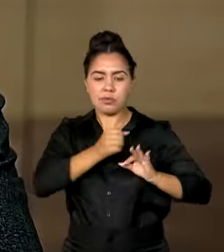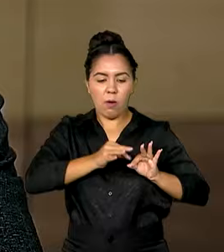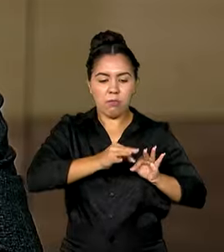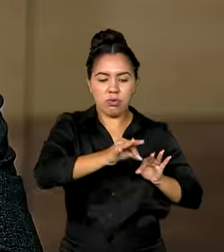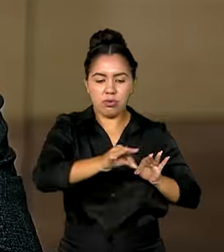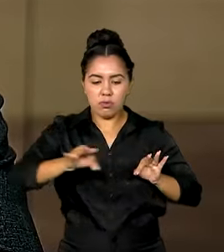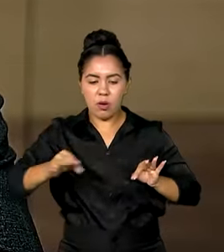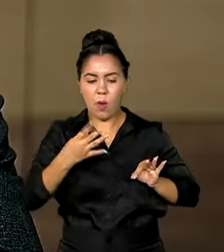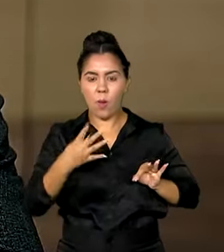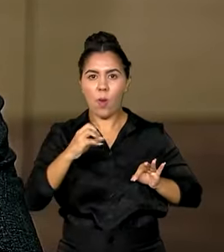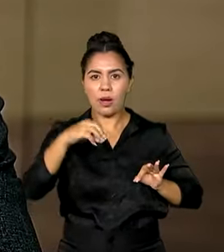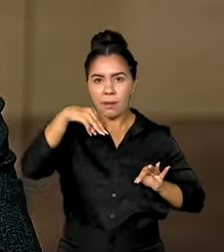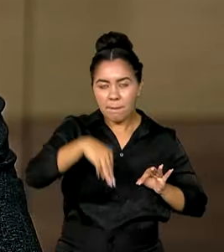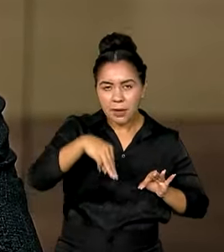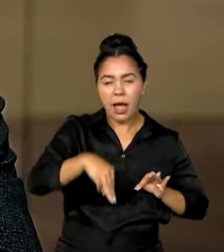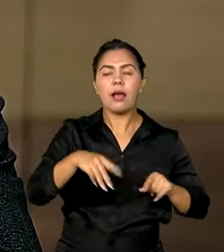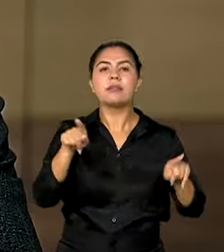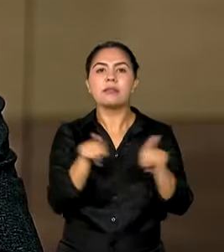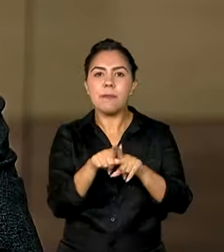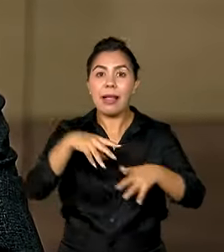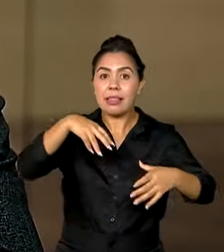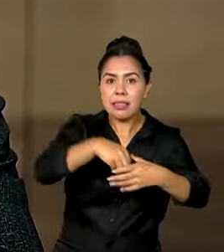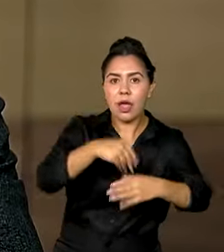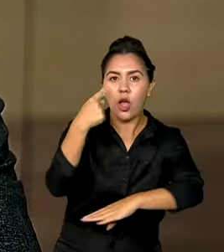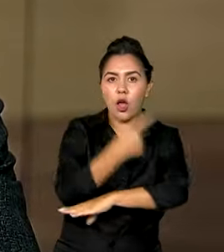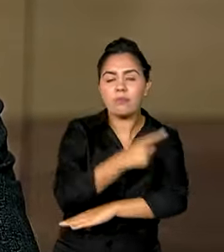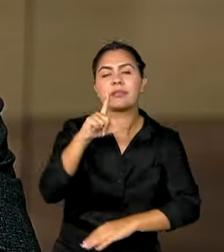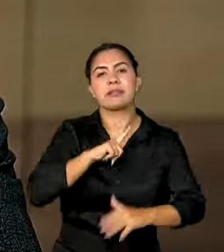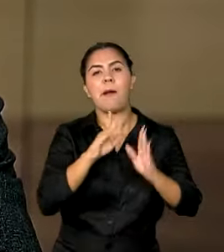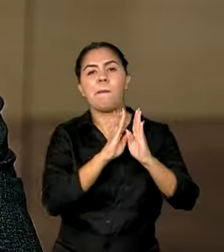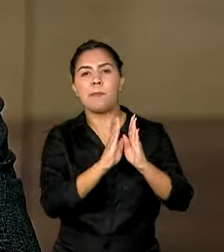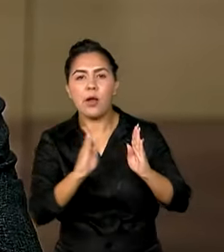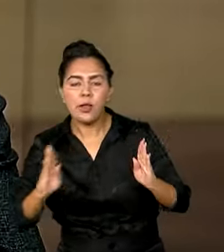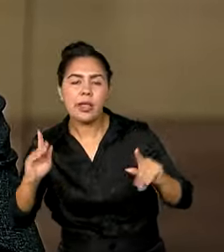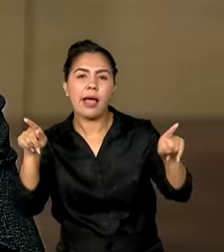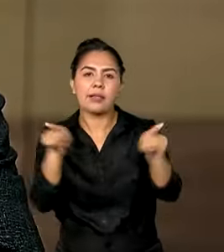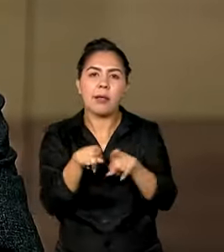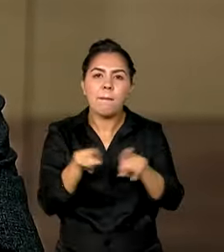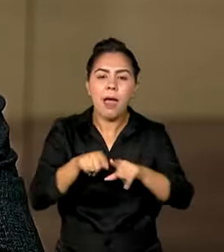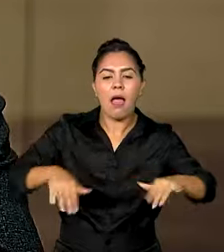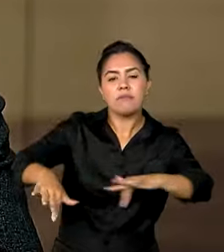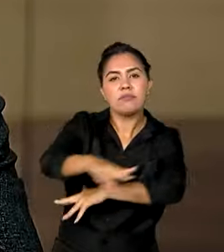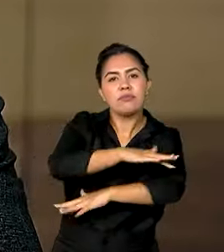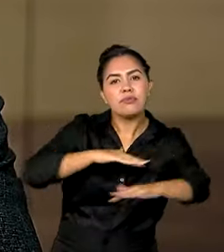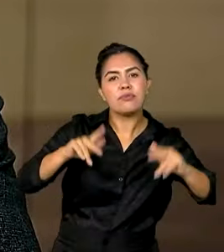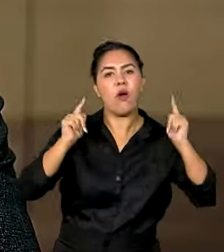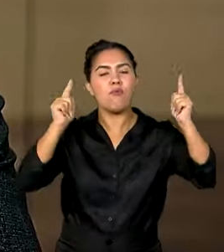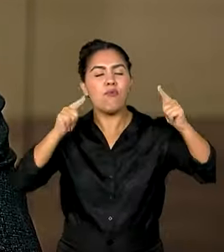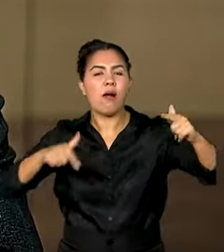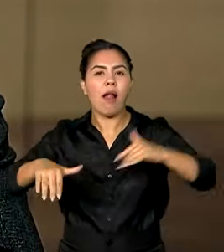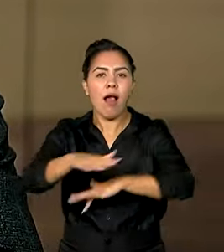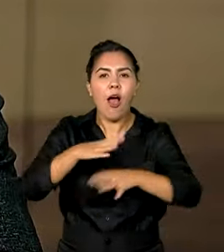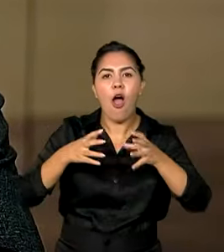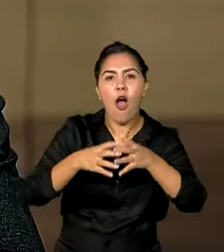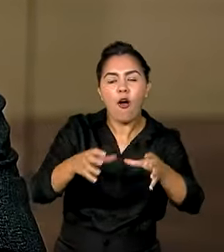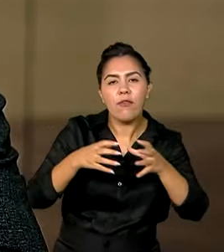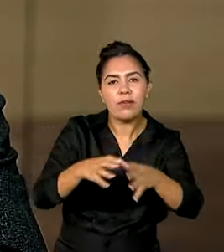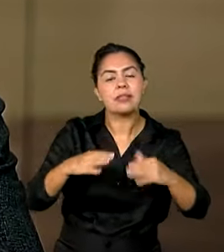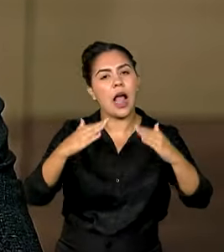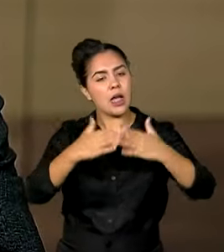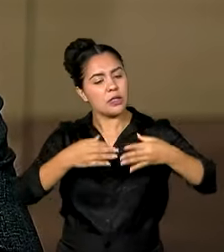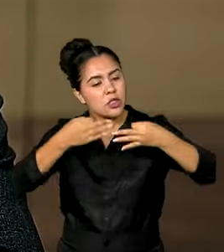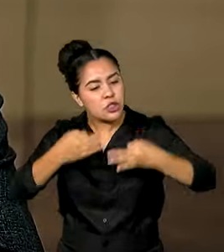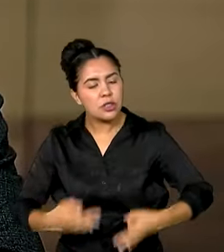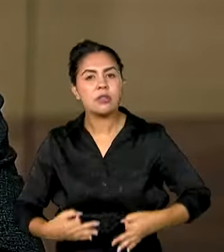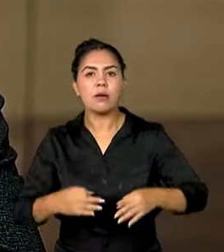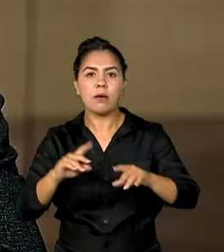terão, nesse empreendimento, biblioteca, terão espaço de convivência das famílias. Serão casas dignas para as